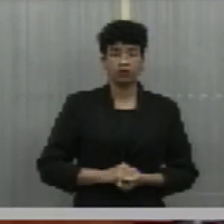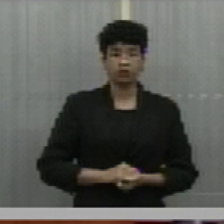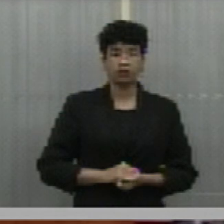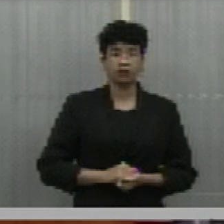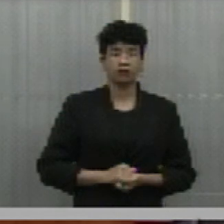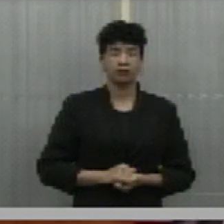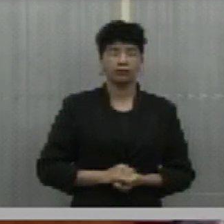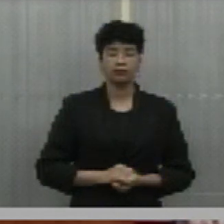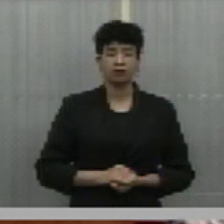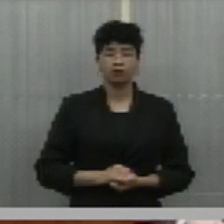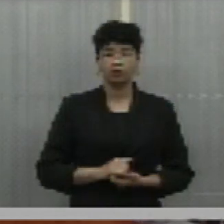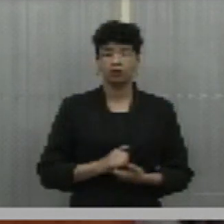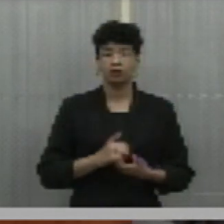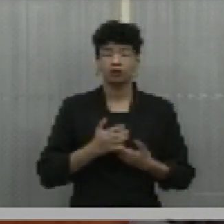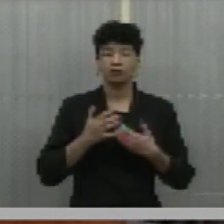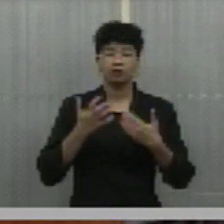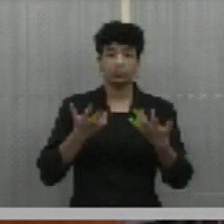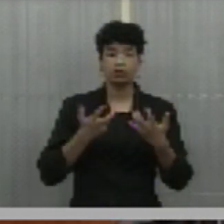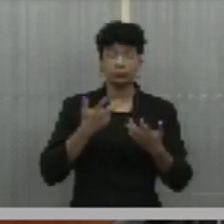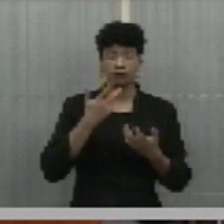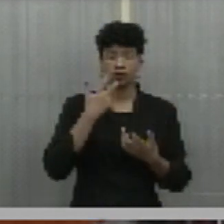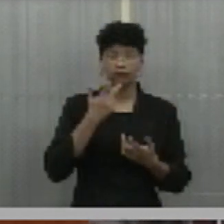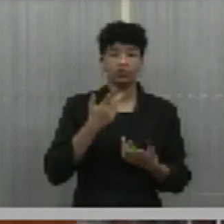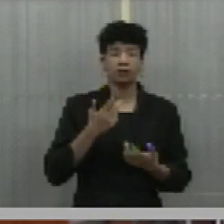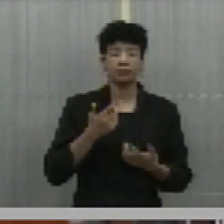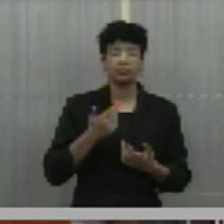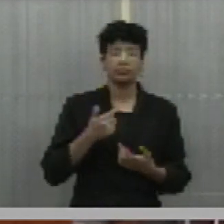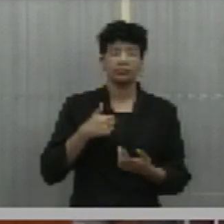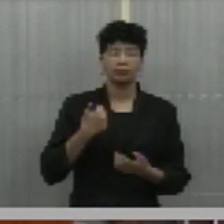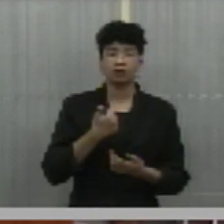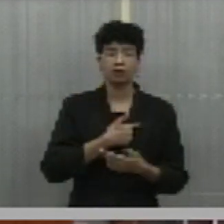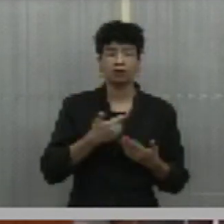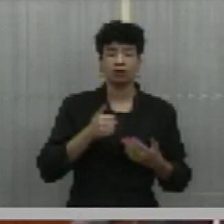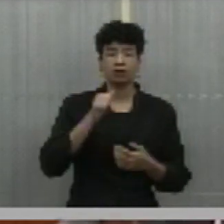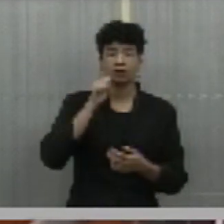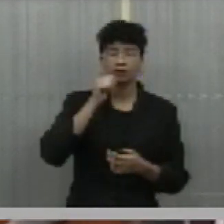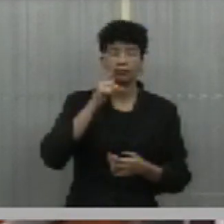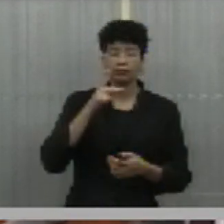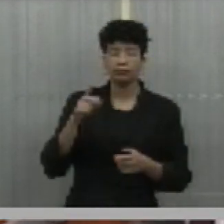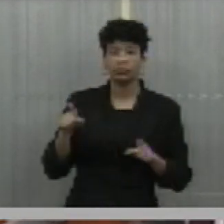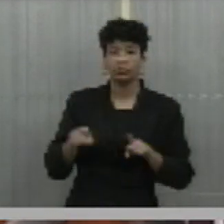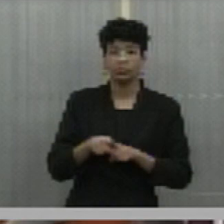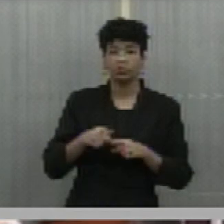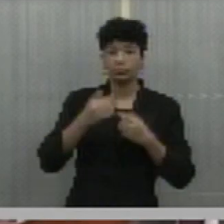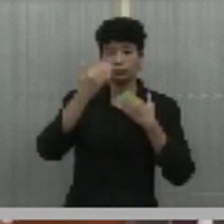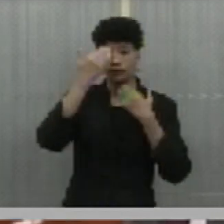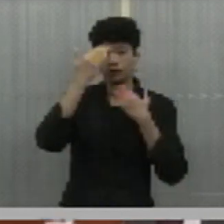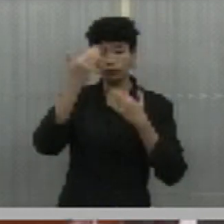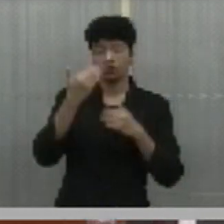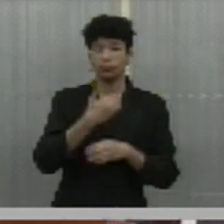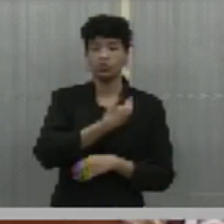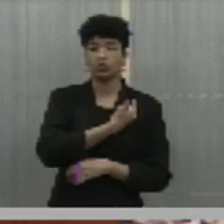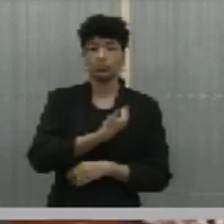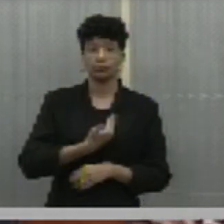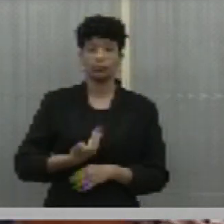enfatizar uma ação importante que nós estamos fazendo lá em Parmaíbe e agradecer de pronto aqui ao governador Rafael Fonteles